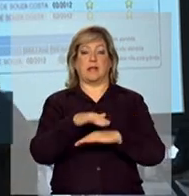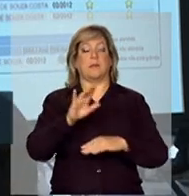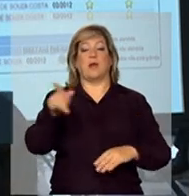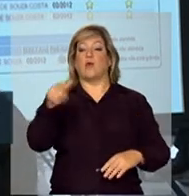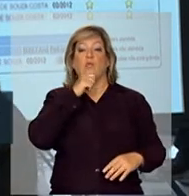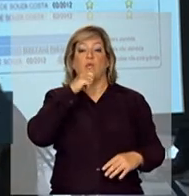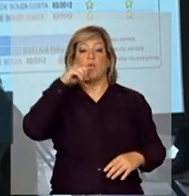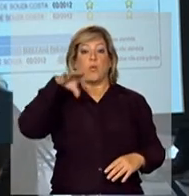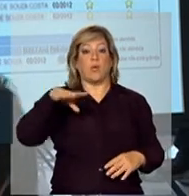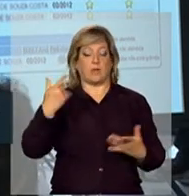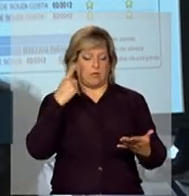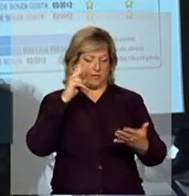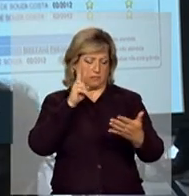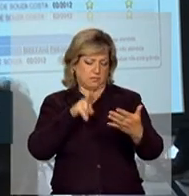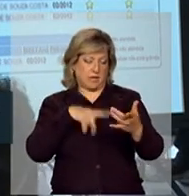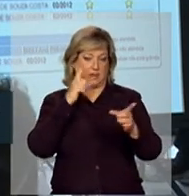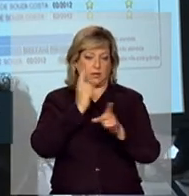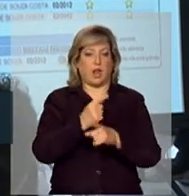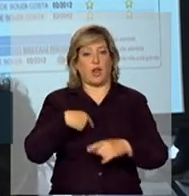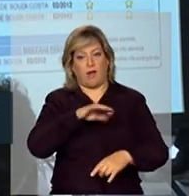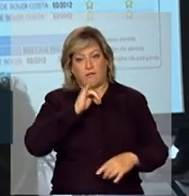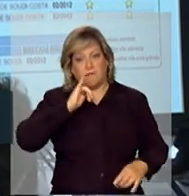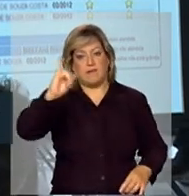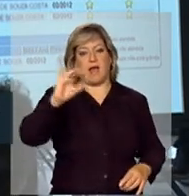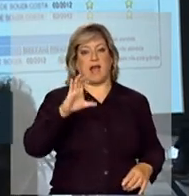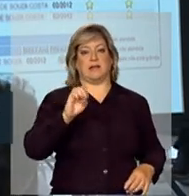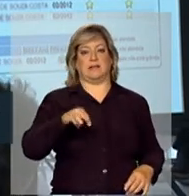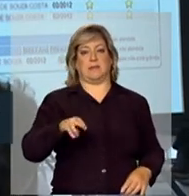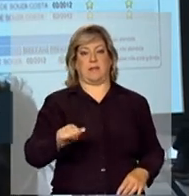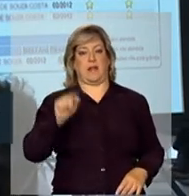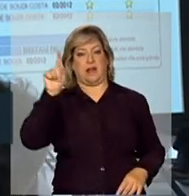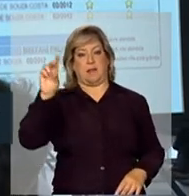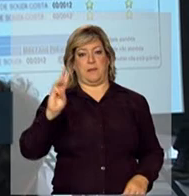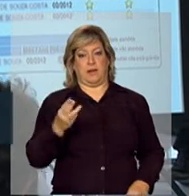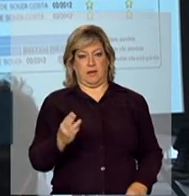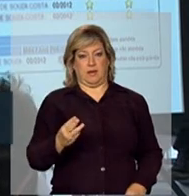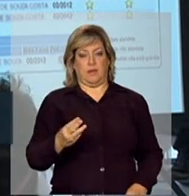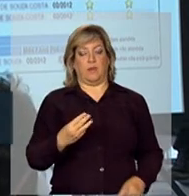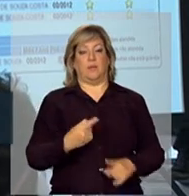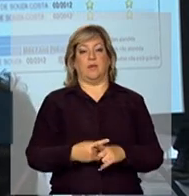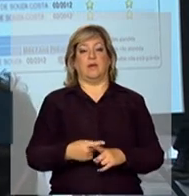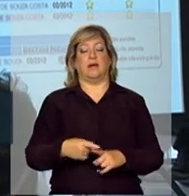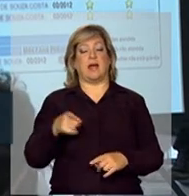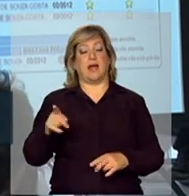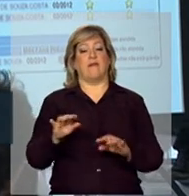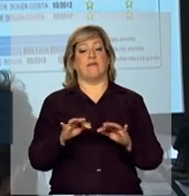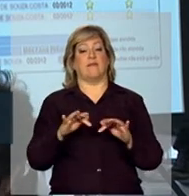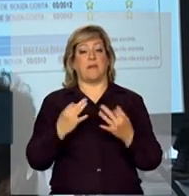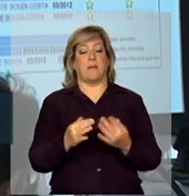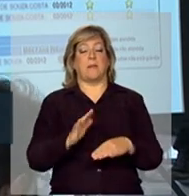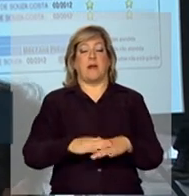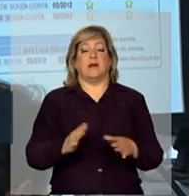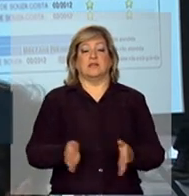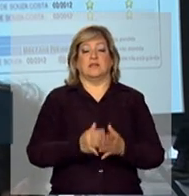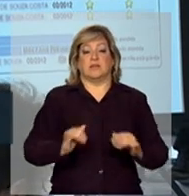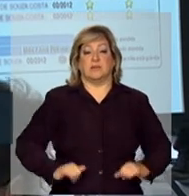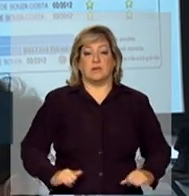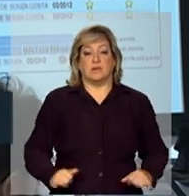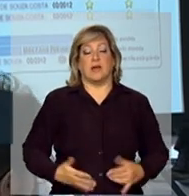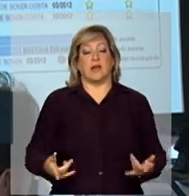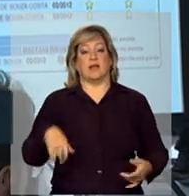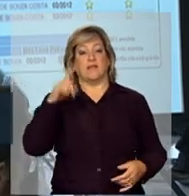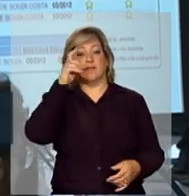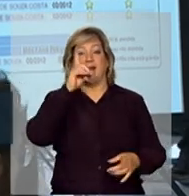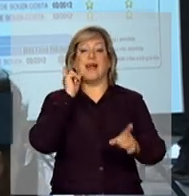a propriedade, e é nosso objetivo que ele receba antes. Por quê? Porque essa a família mais pobre, essa é a família mais vulnerável, e essa é a família